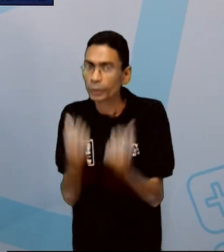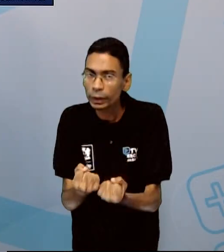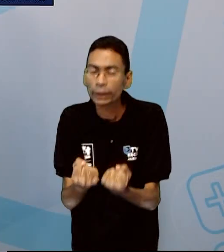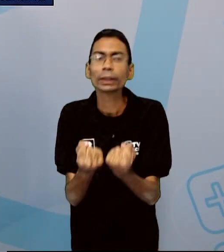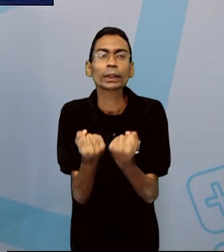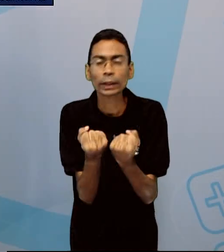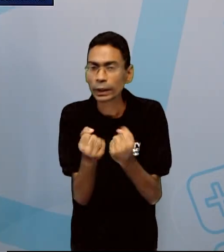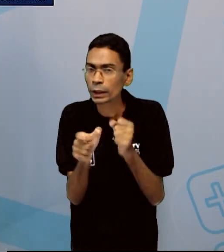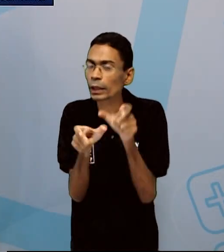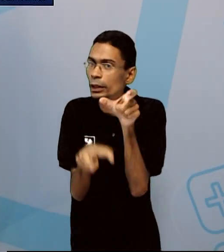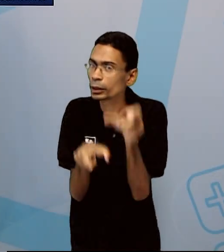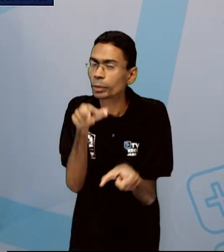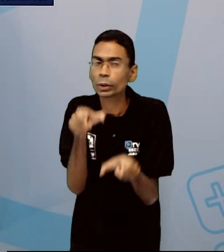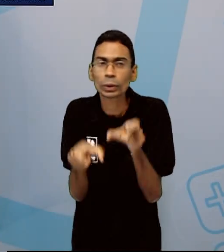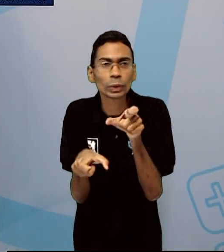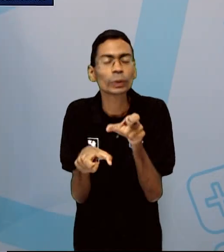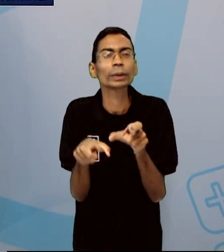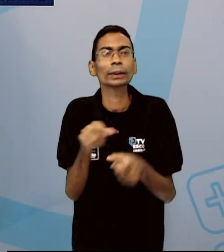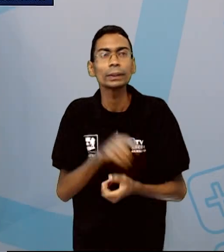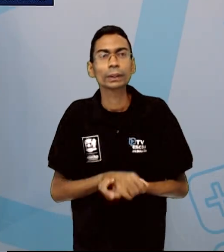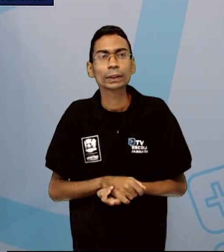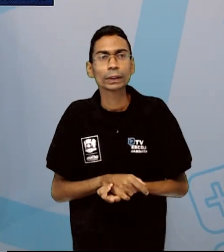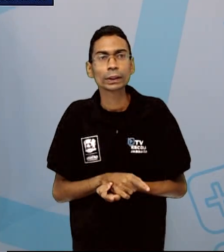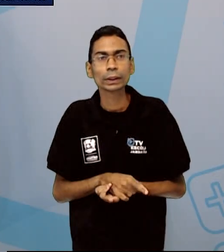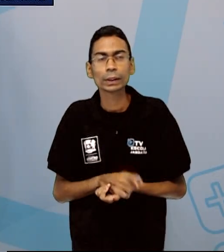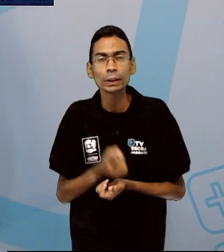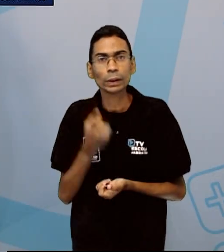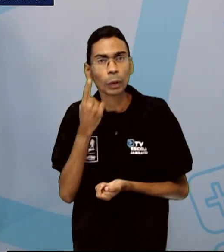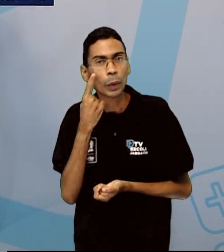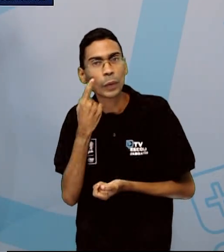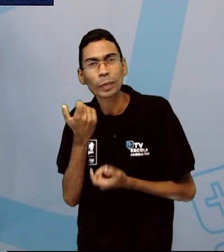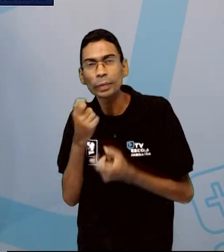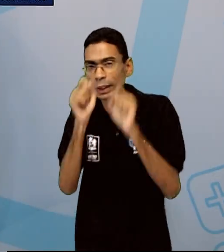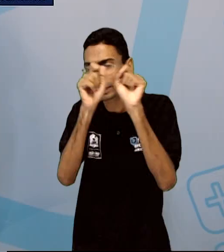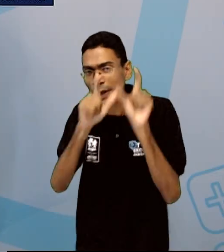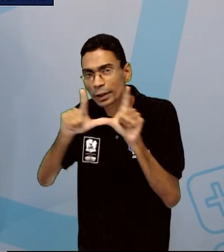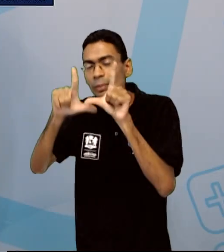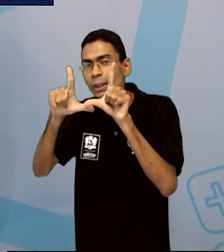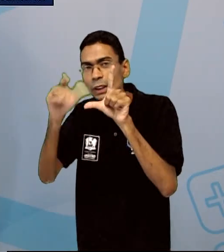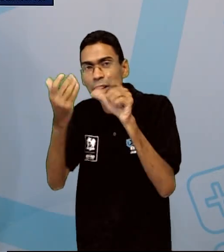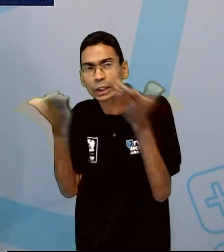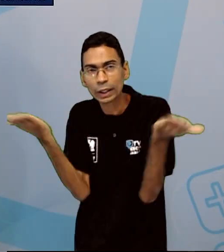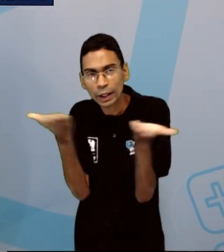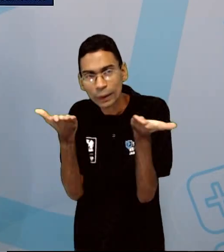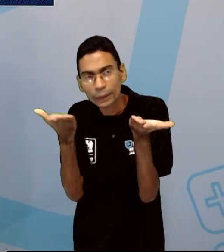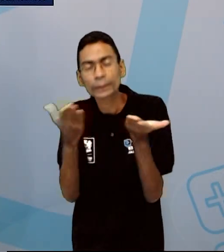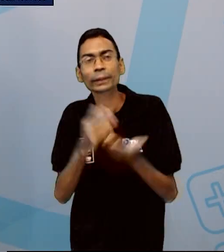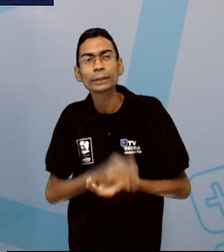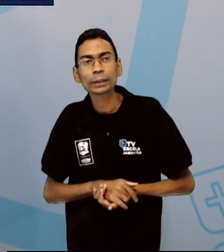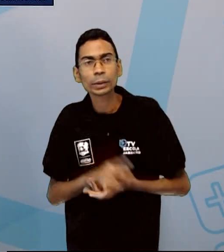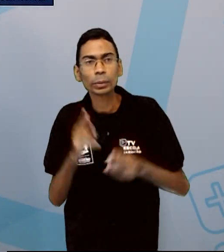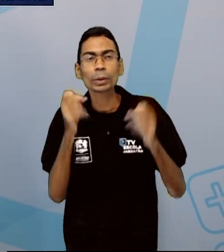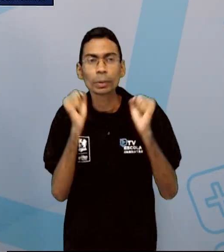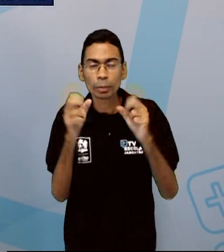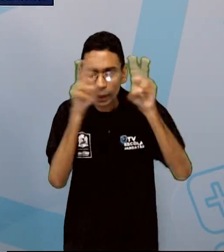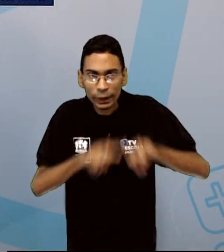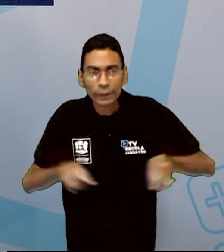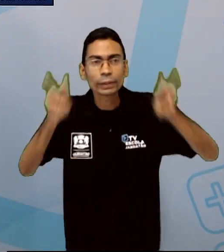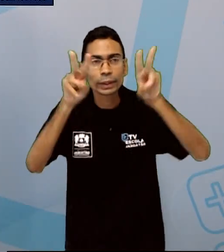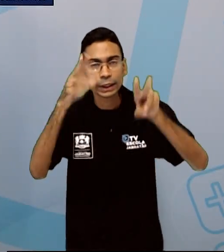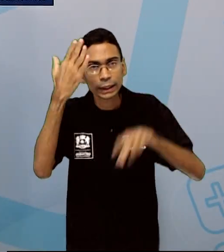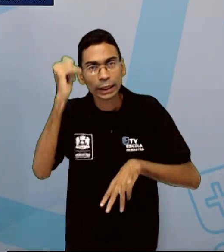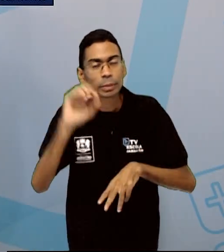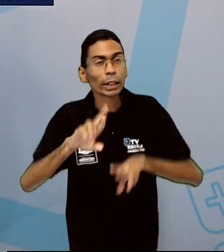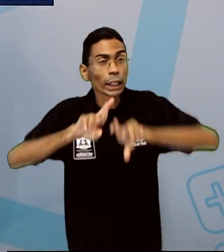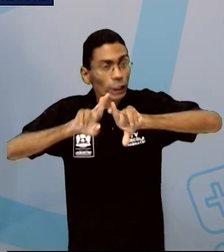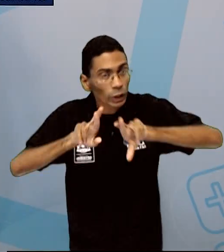outro. Eu fiz questão de colocar essa imagem da Mafalda com todos os seus amigos para que vocês pudessem ver, né? E saber que